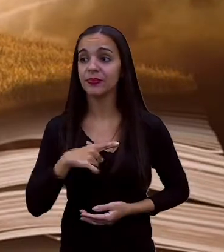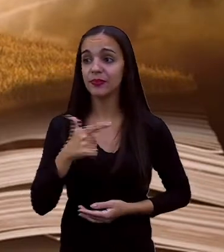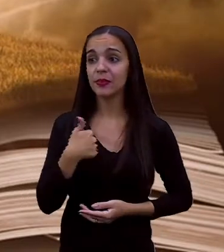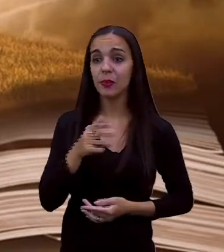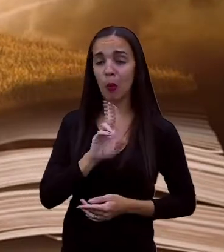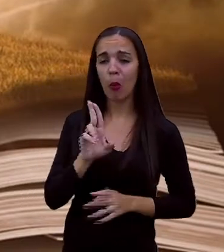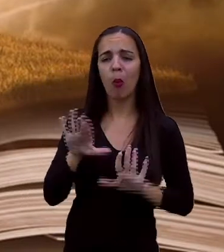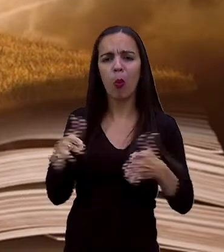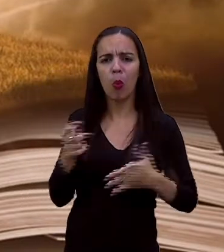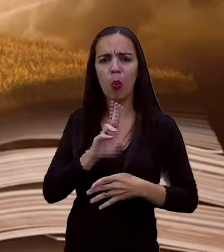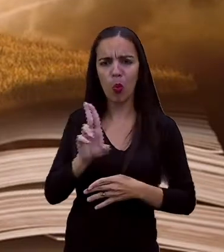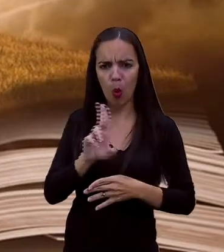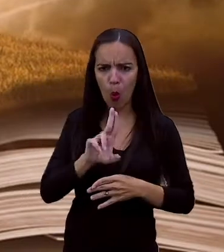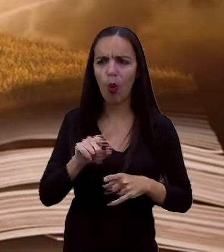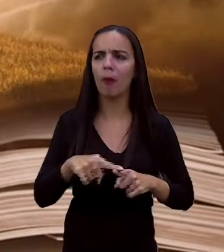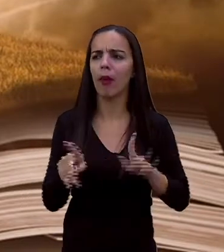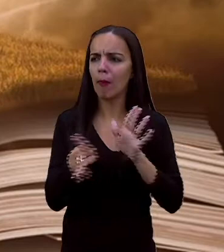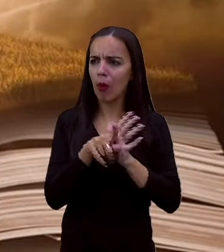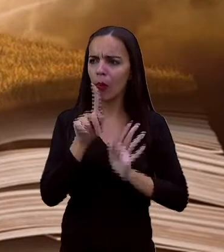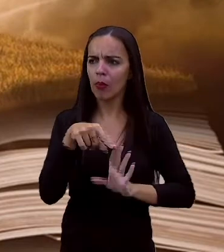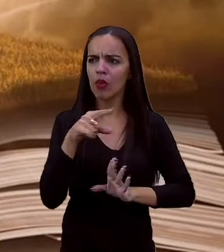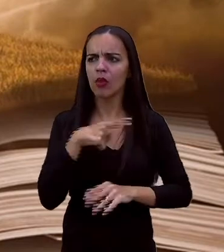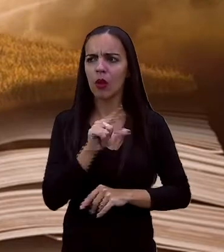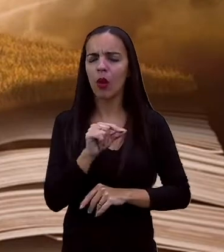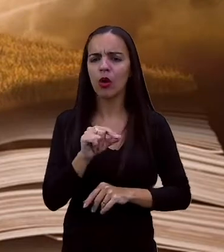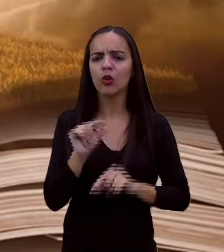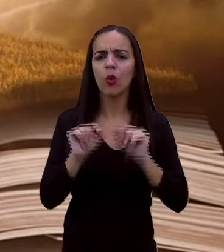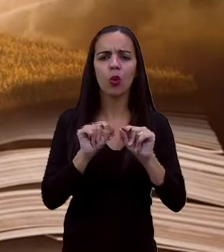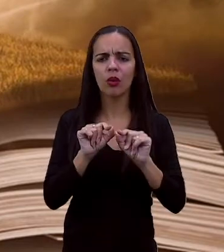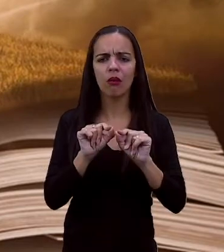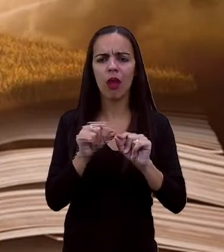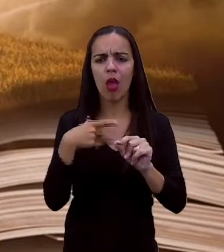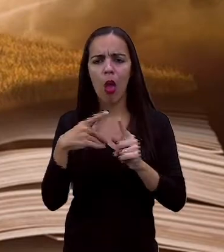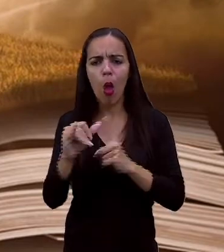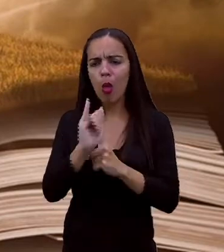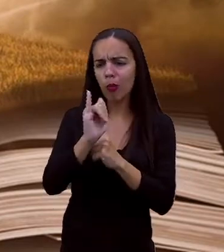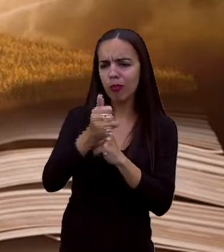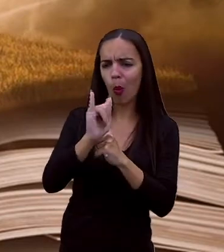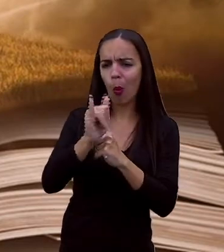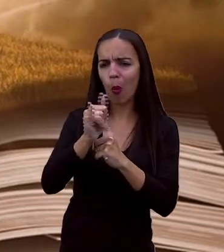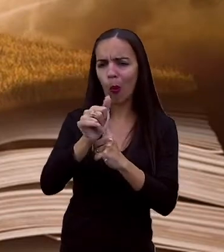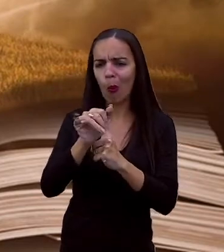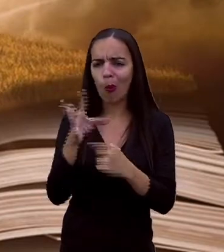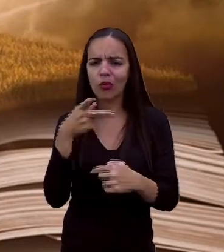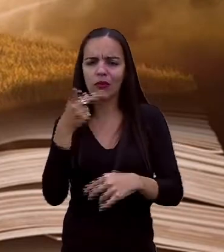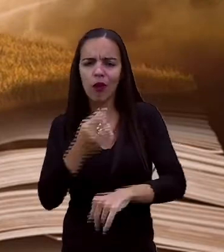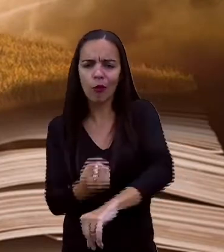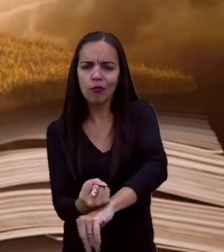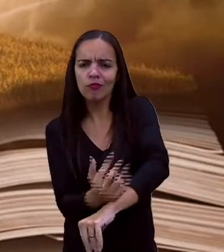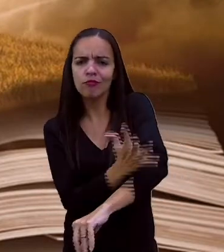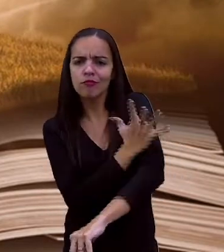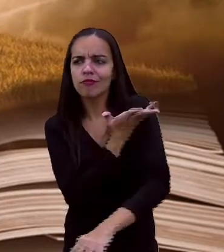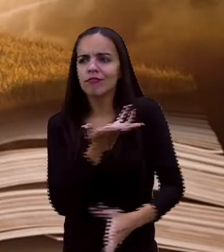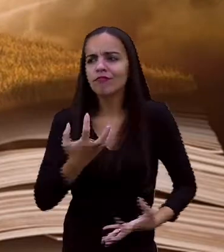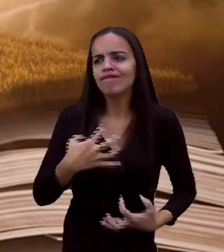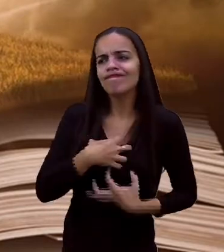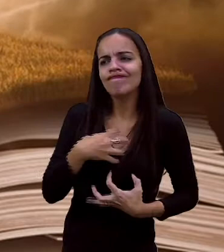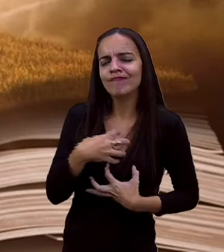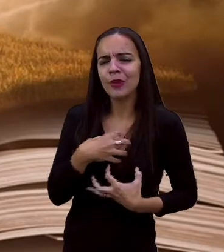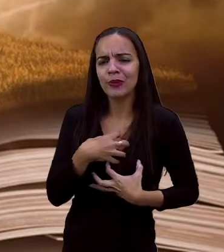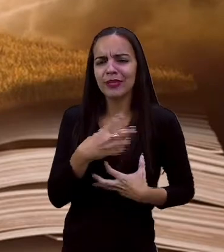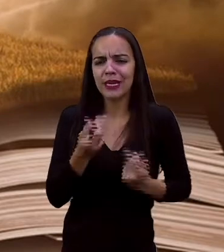isso mesmo. O escritor do conto psicológico, ele quer trazer pra nós de forma muito